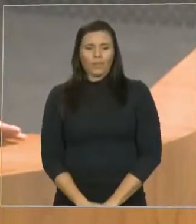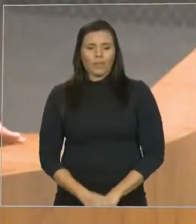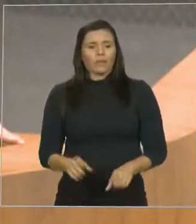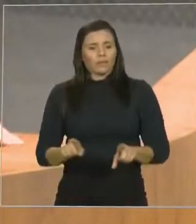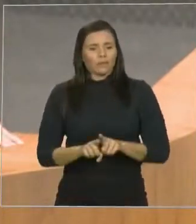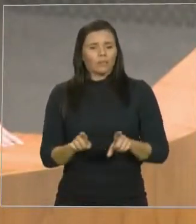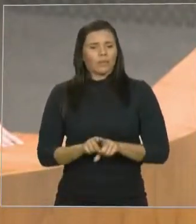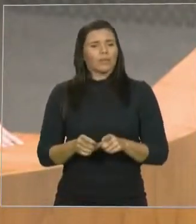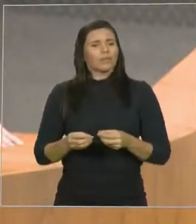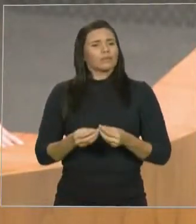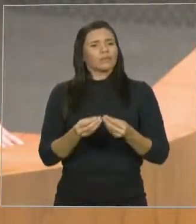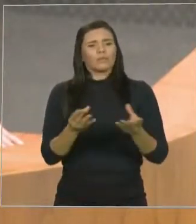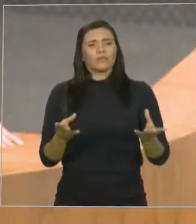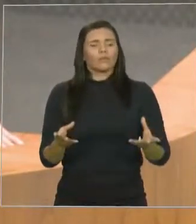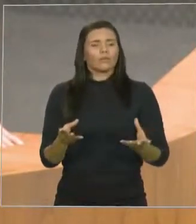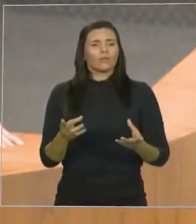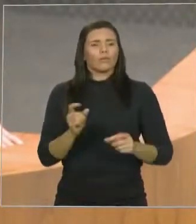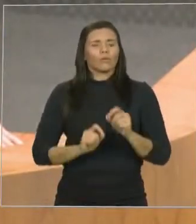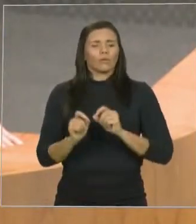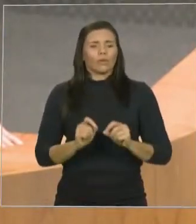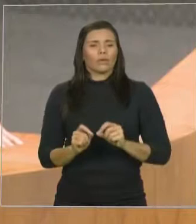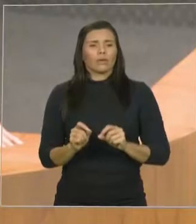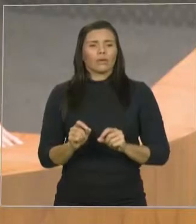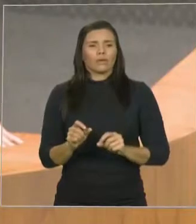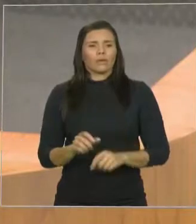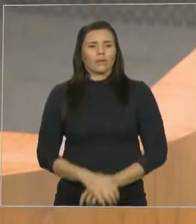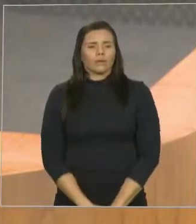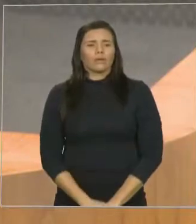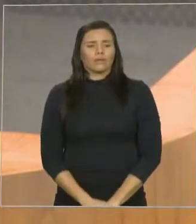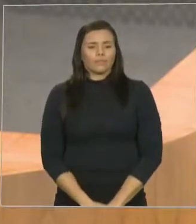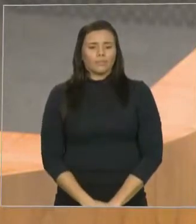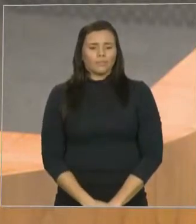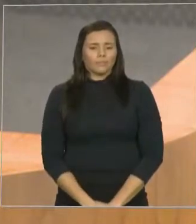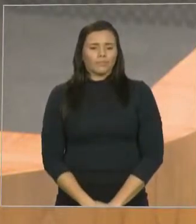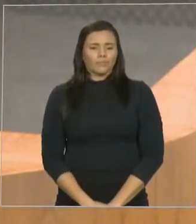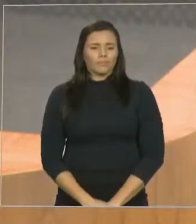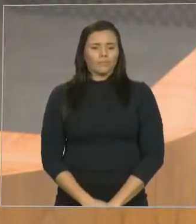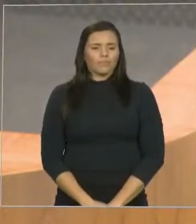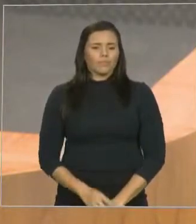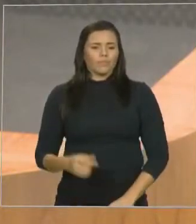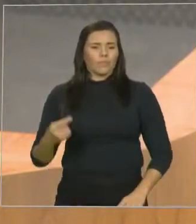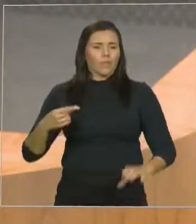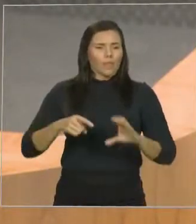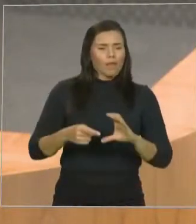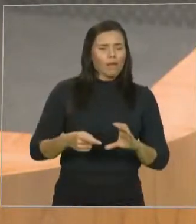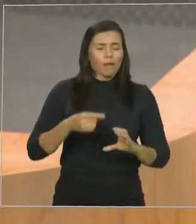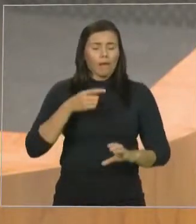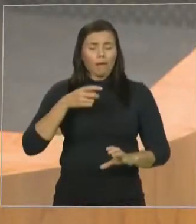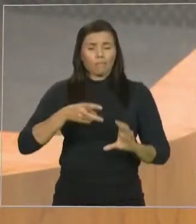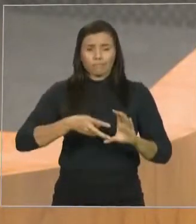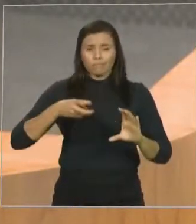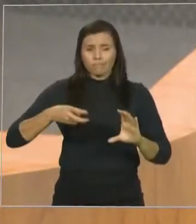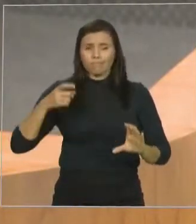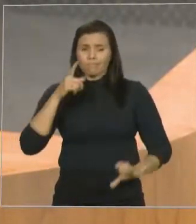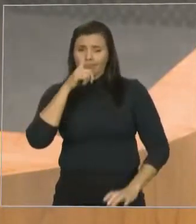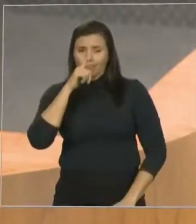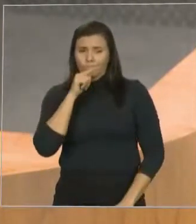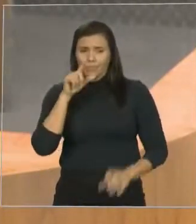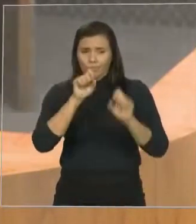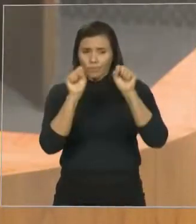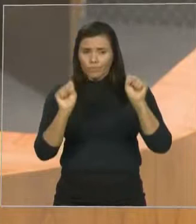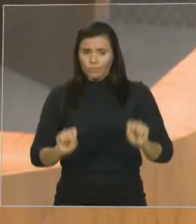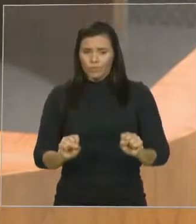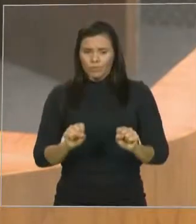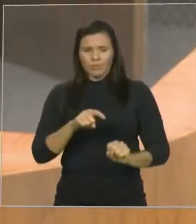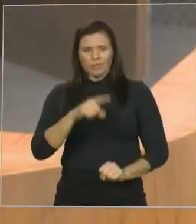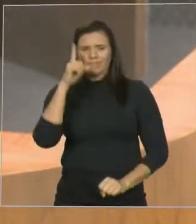agricultores familiares do município de Buriticupu. Buriticupu, que tem muita dificuldade ao acesso à água,